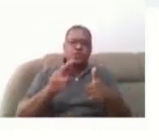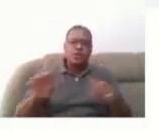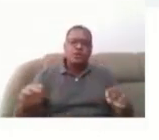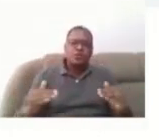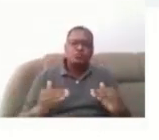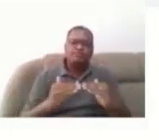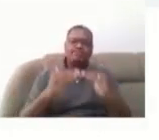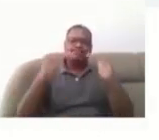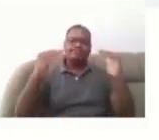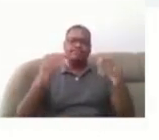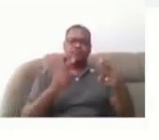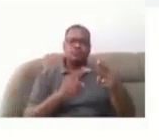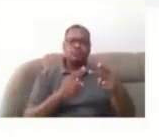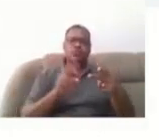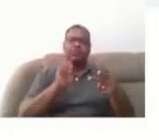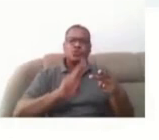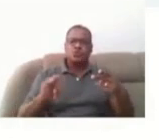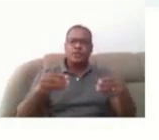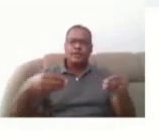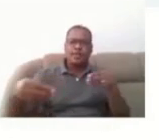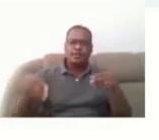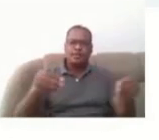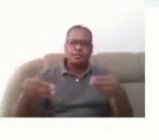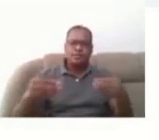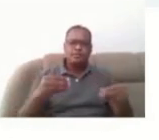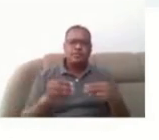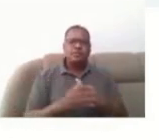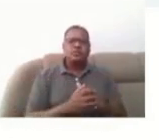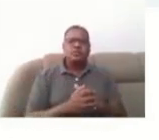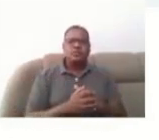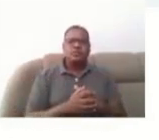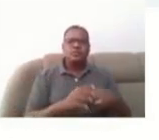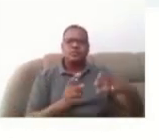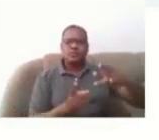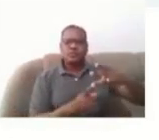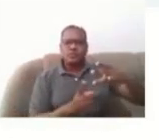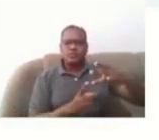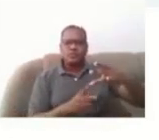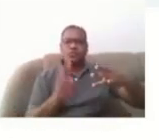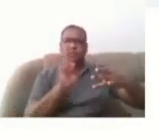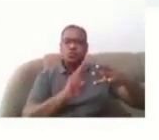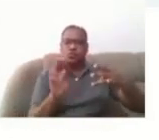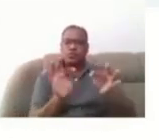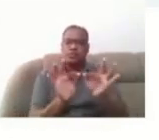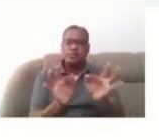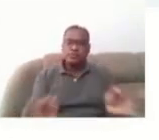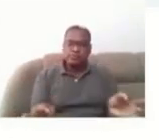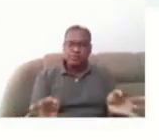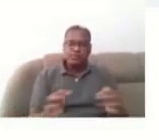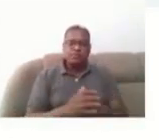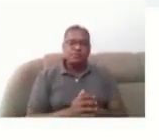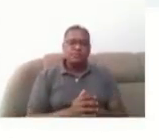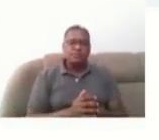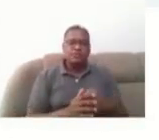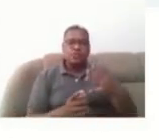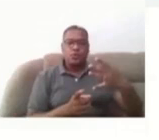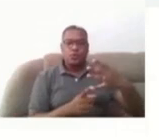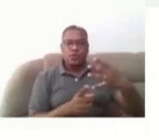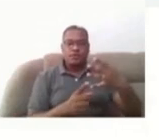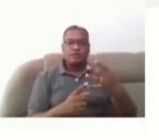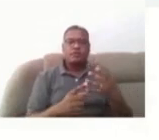princípio, uso flexível, terceiro princípio, uso simples, quarto,